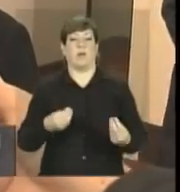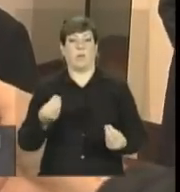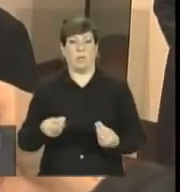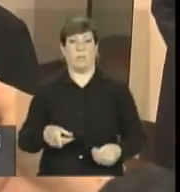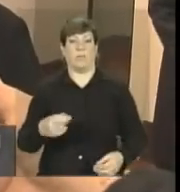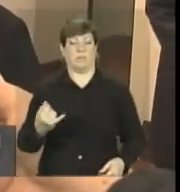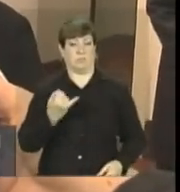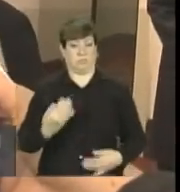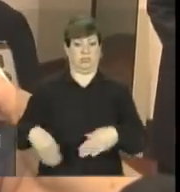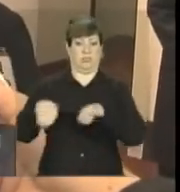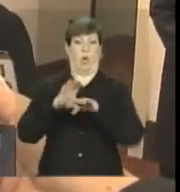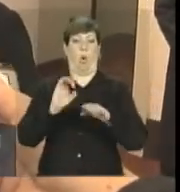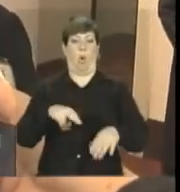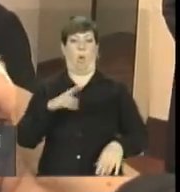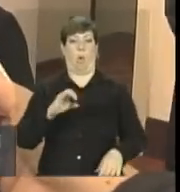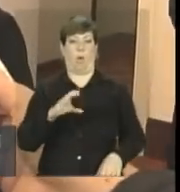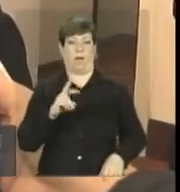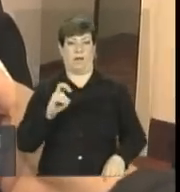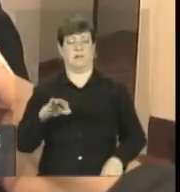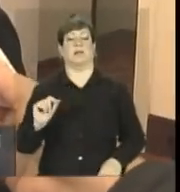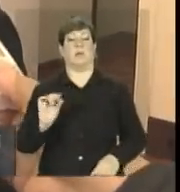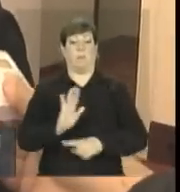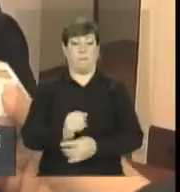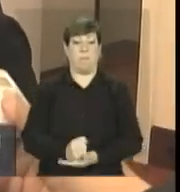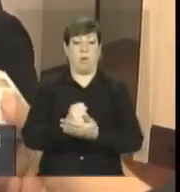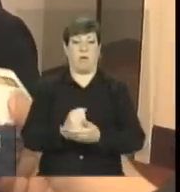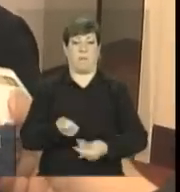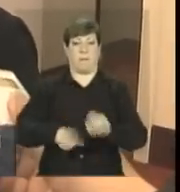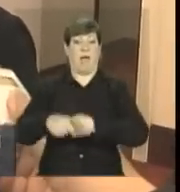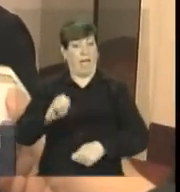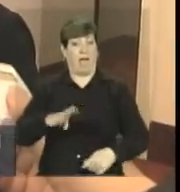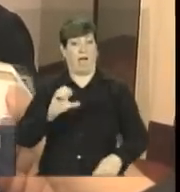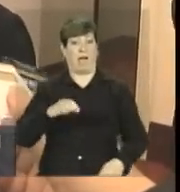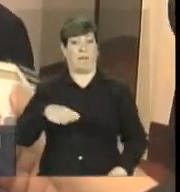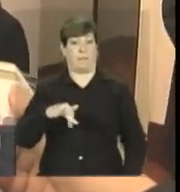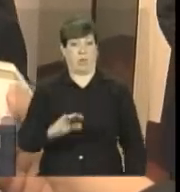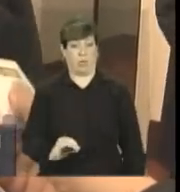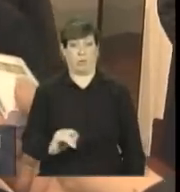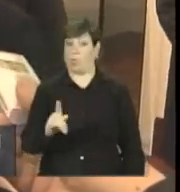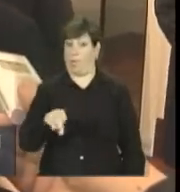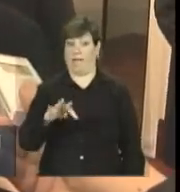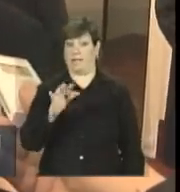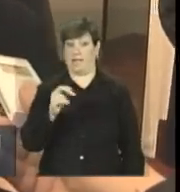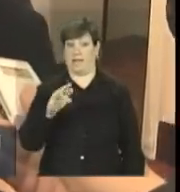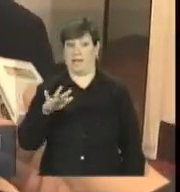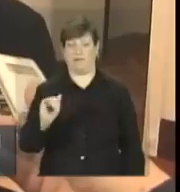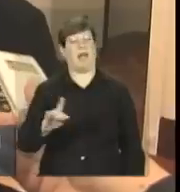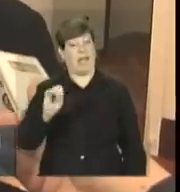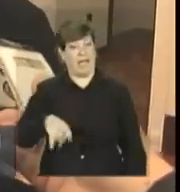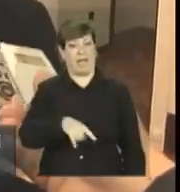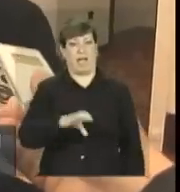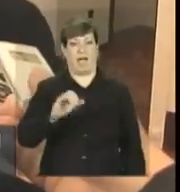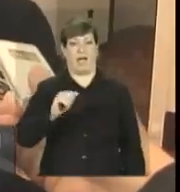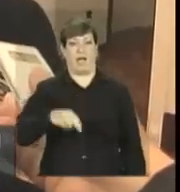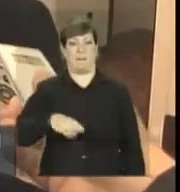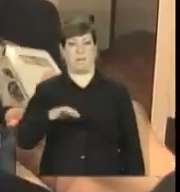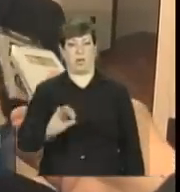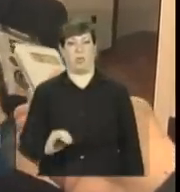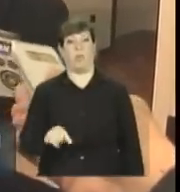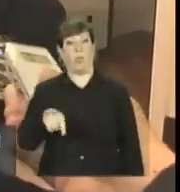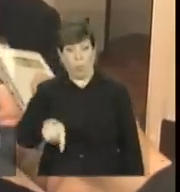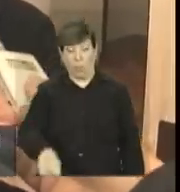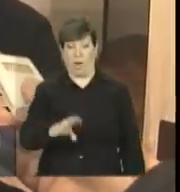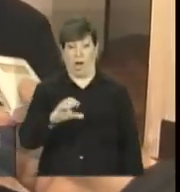de proteção de mercado, que é o câmbio. Não é tarifa, é o câmbio. O câmbio hoje é uma forma